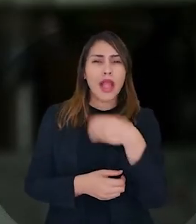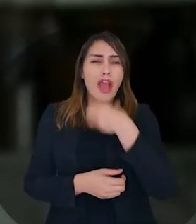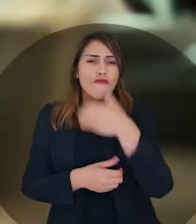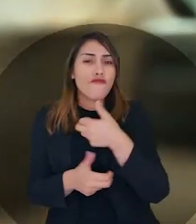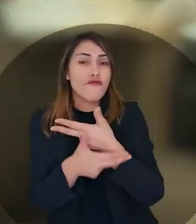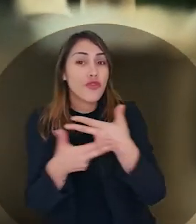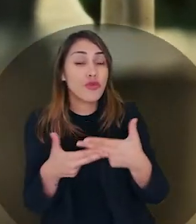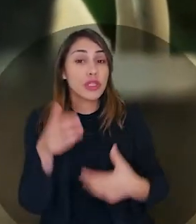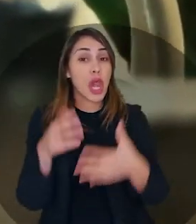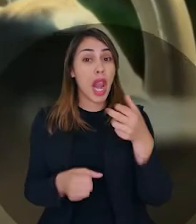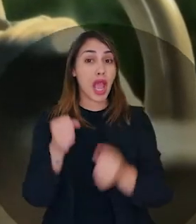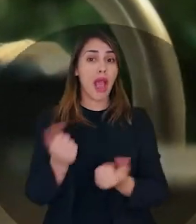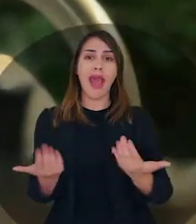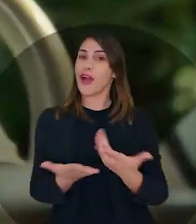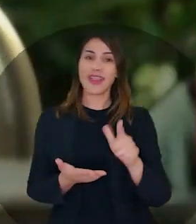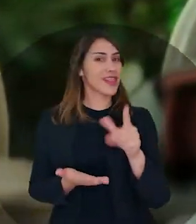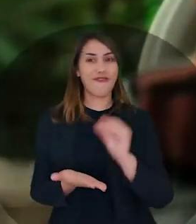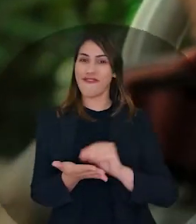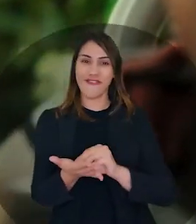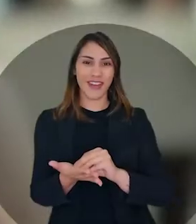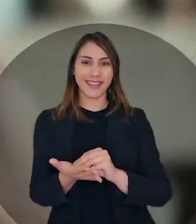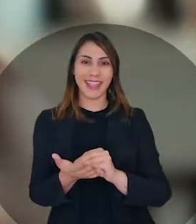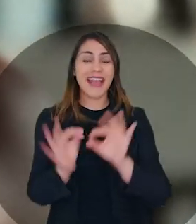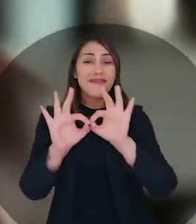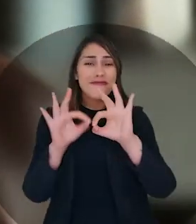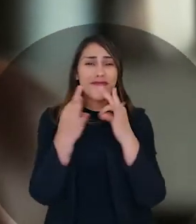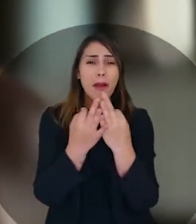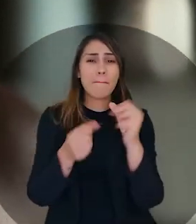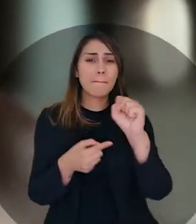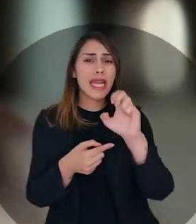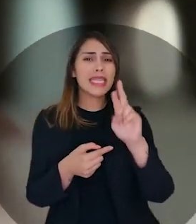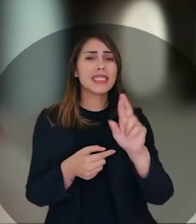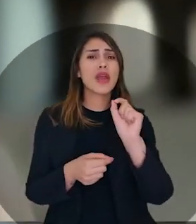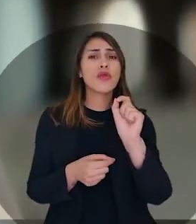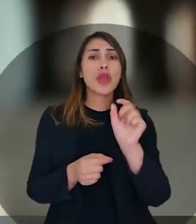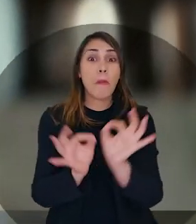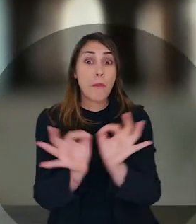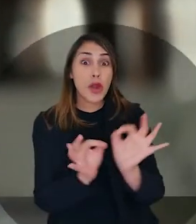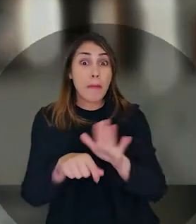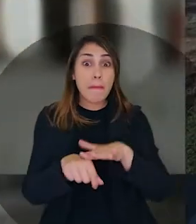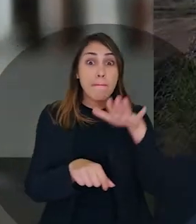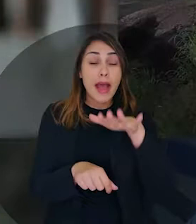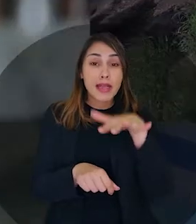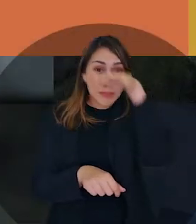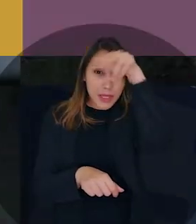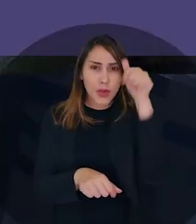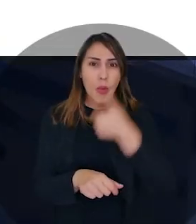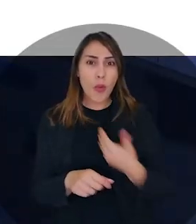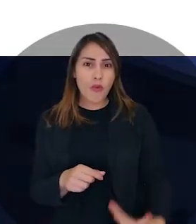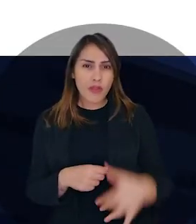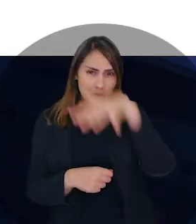faltava. Agora não falta mais. Ser família, uma nova ação do programa Mais MT.